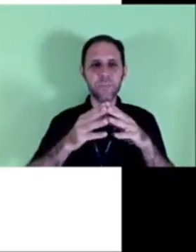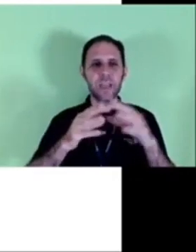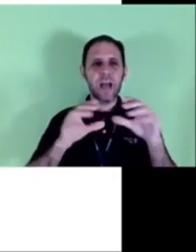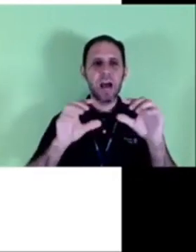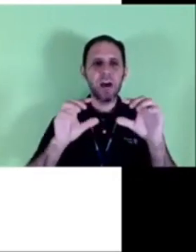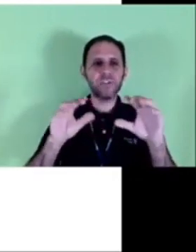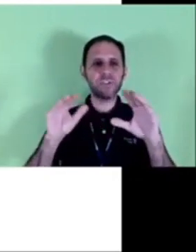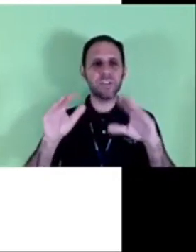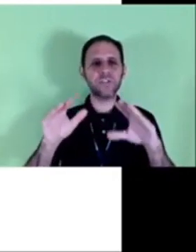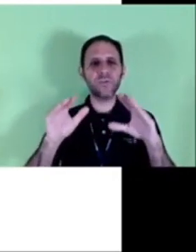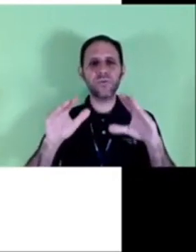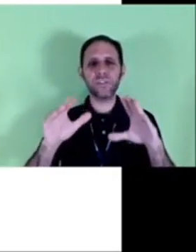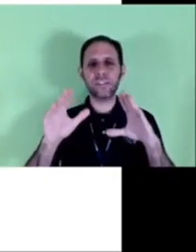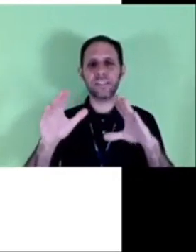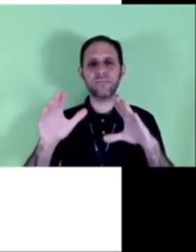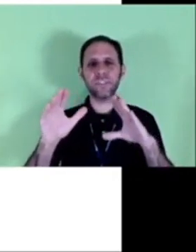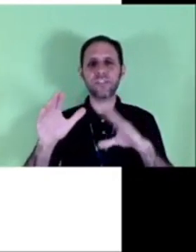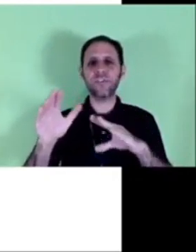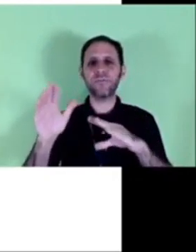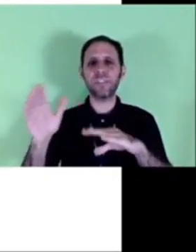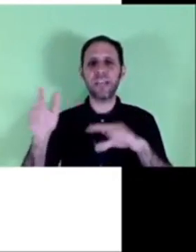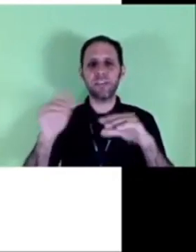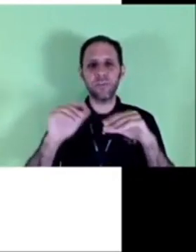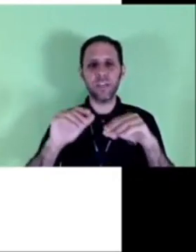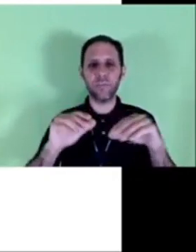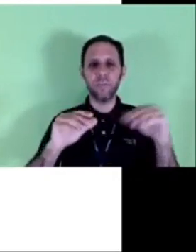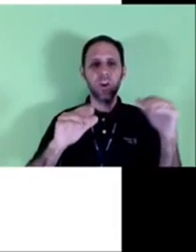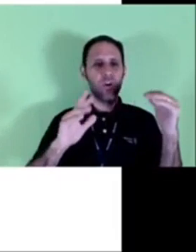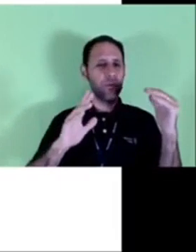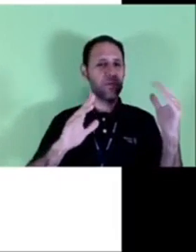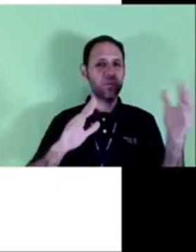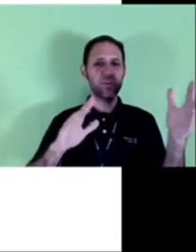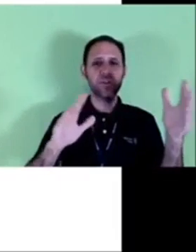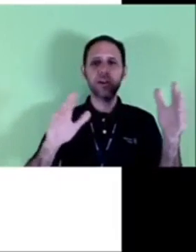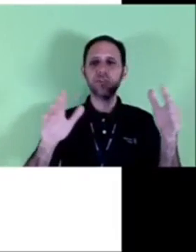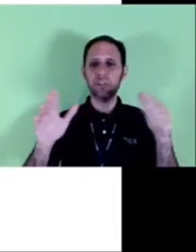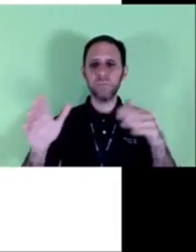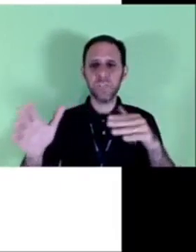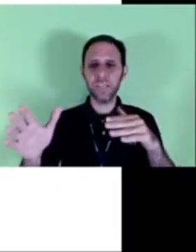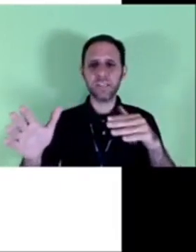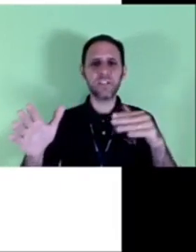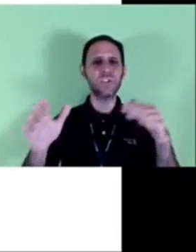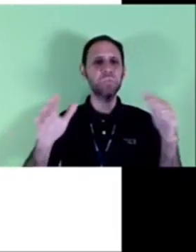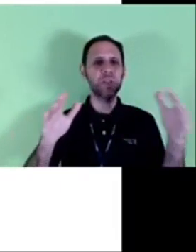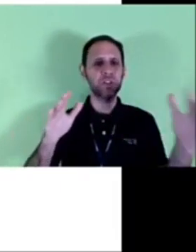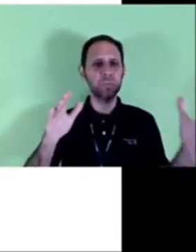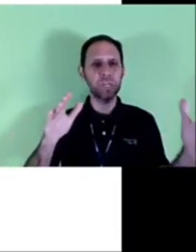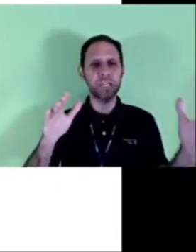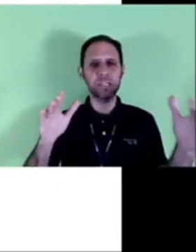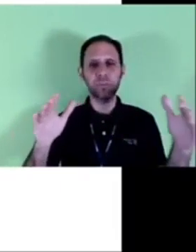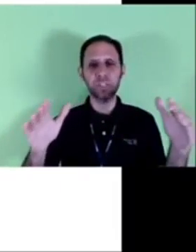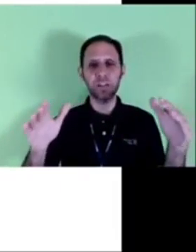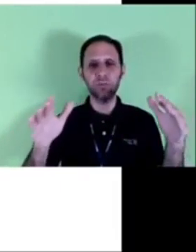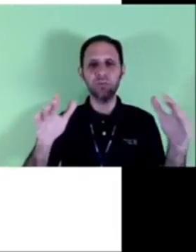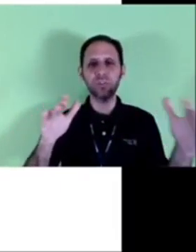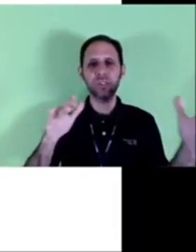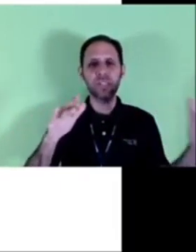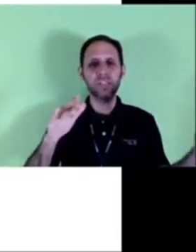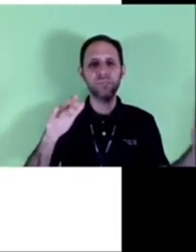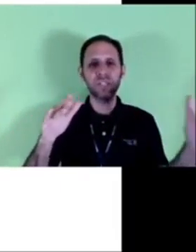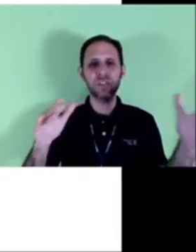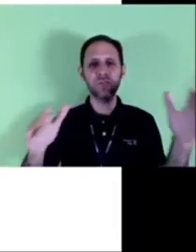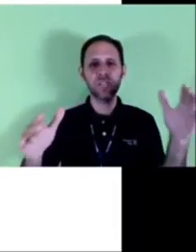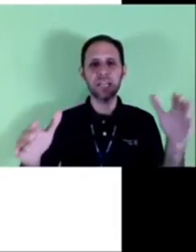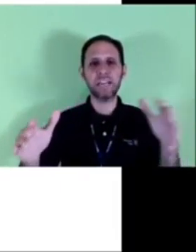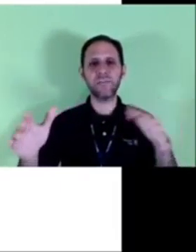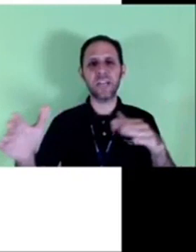centralizado aos estudantes do curso assistente administrativo do SENAI Toledo professor Joel Sr. Nis da disciplina de comunicação empresarial do curso